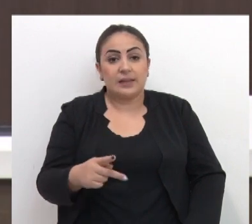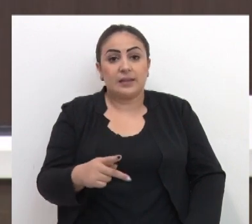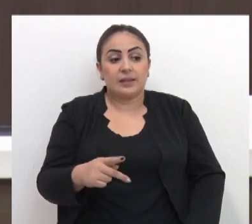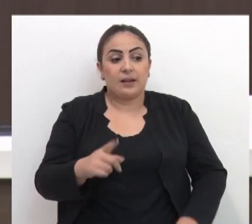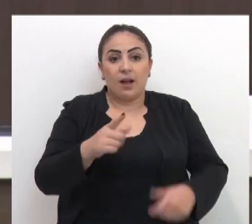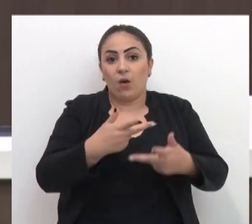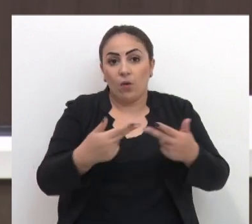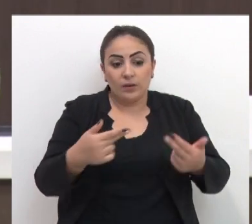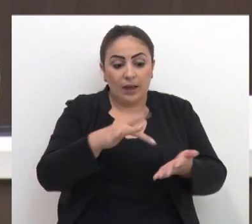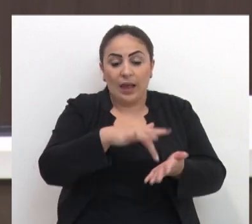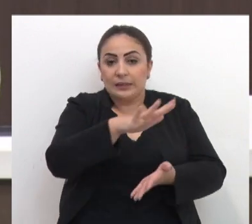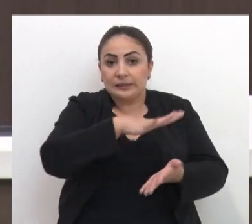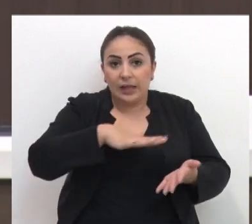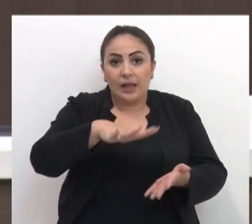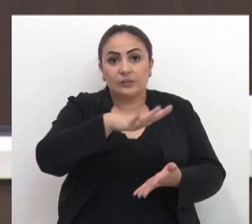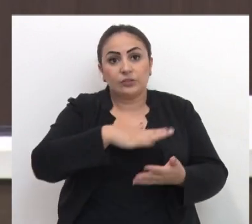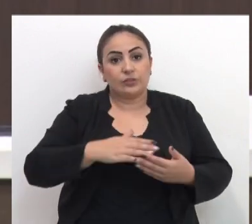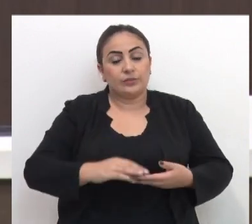esta situação